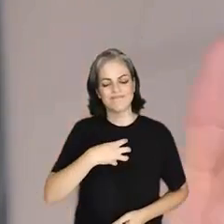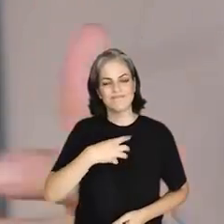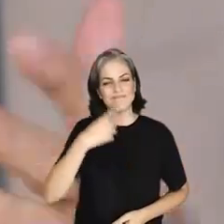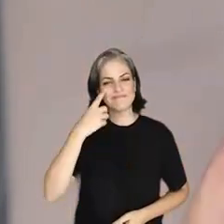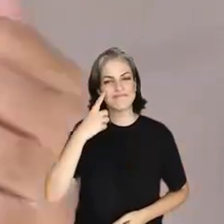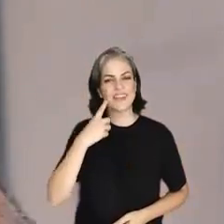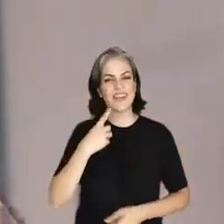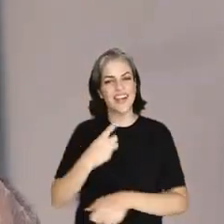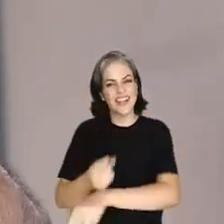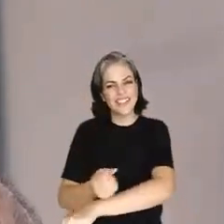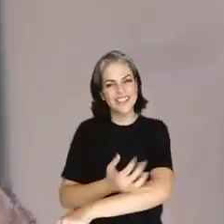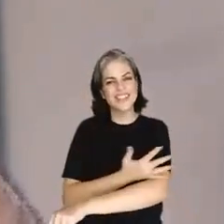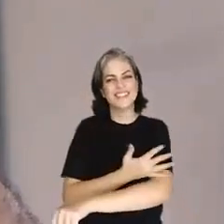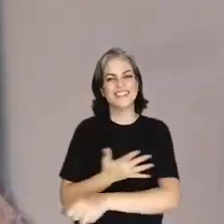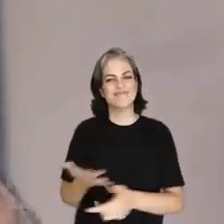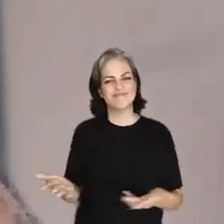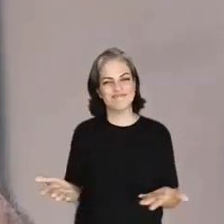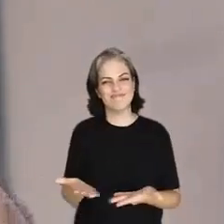Emociona, sabe?